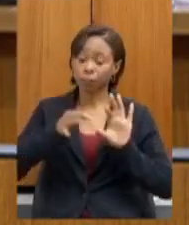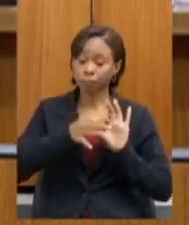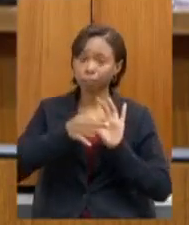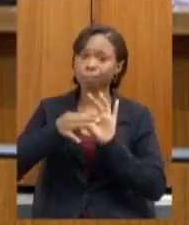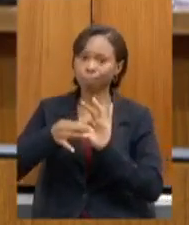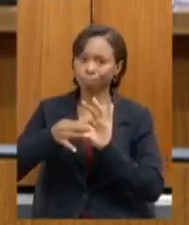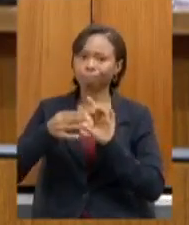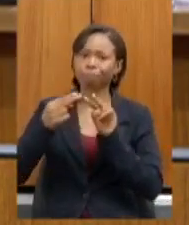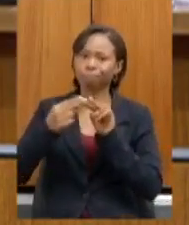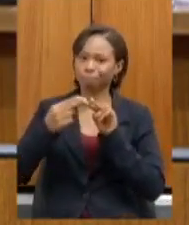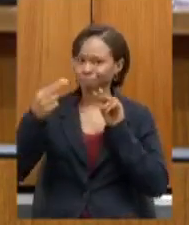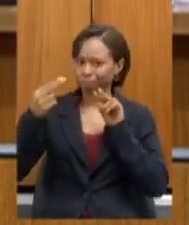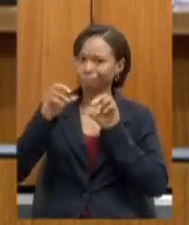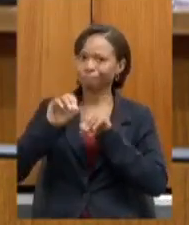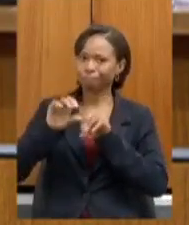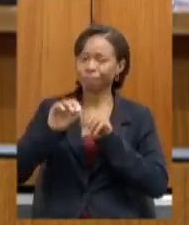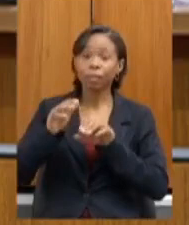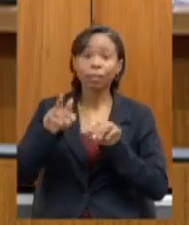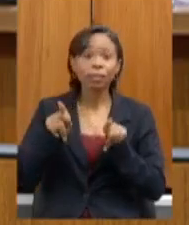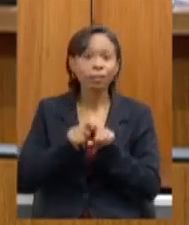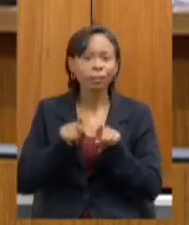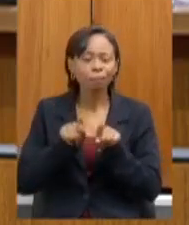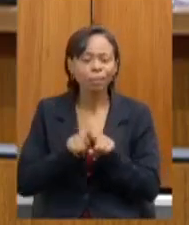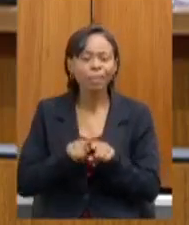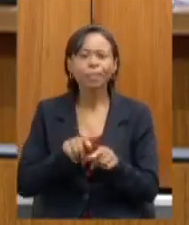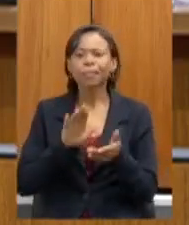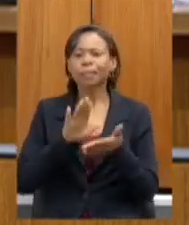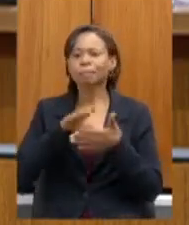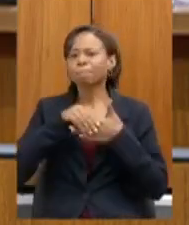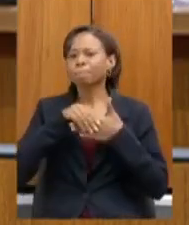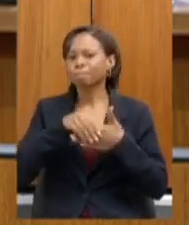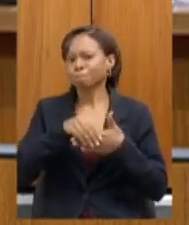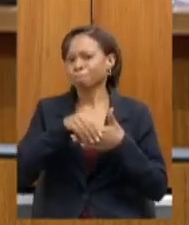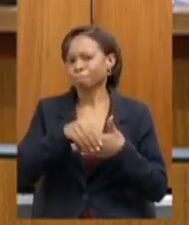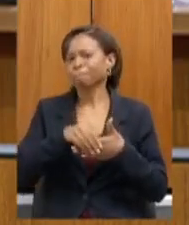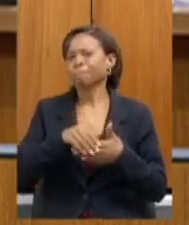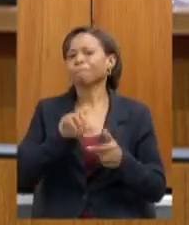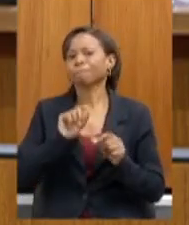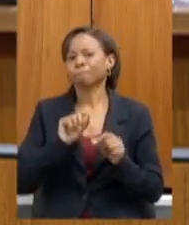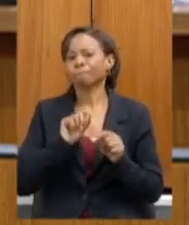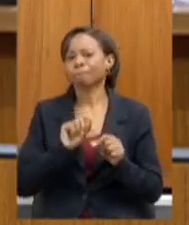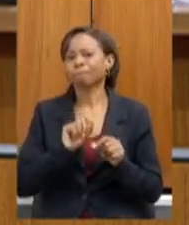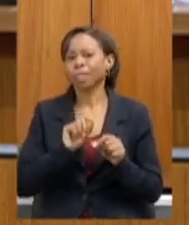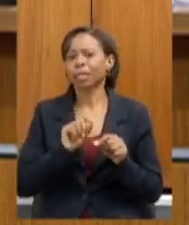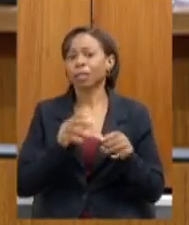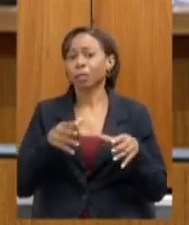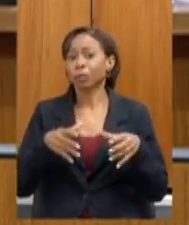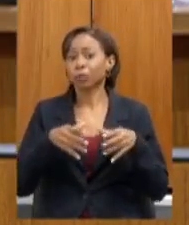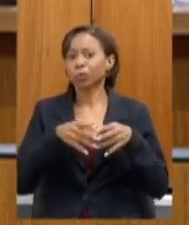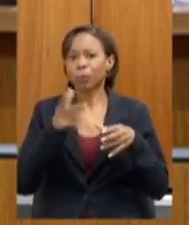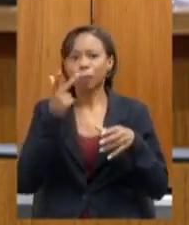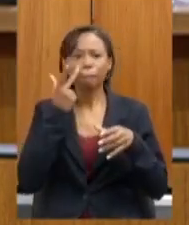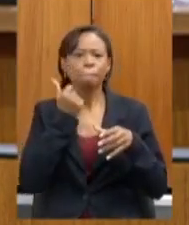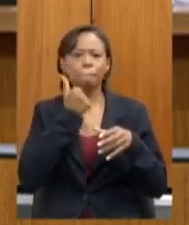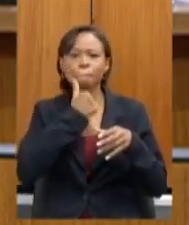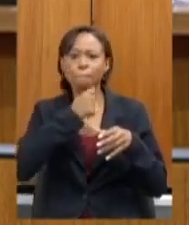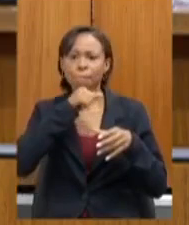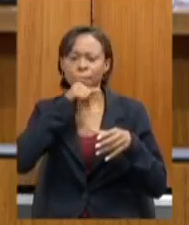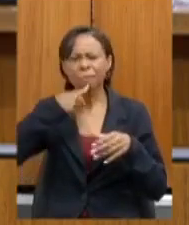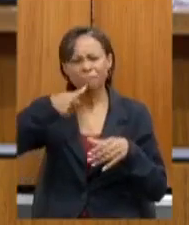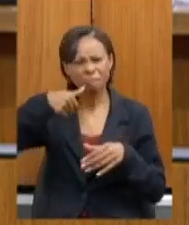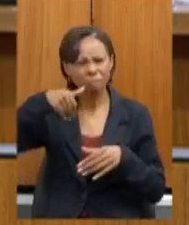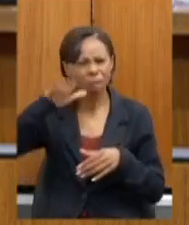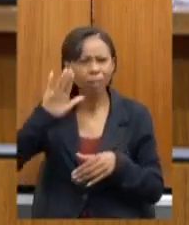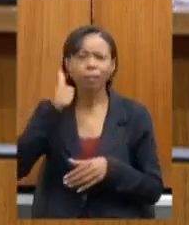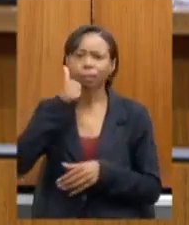minhas homenagens e eu preciso homenagear também secretária aos pais em especial eu acho que neste caso mais as mães do que aos